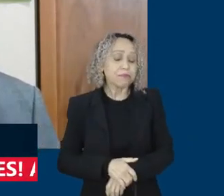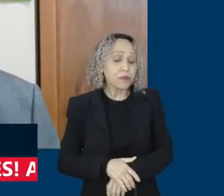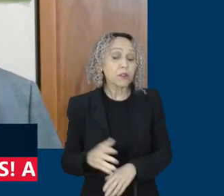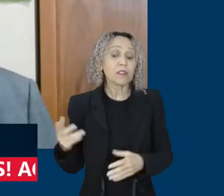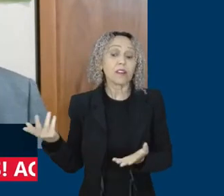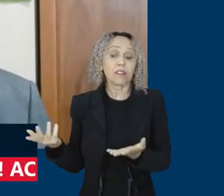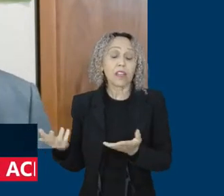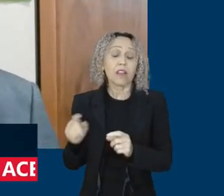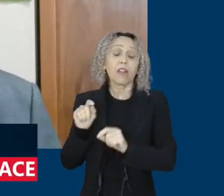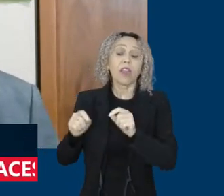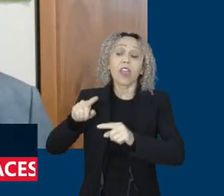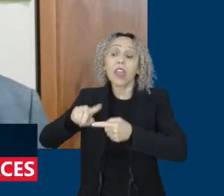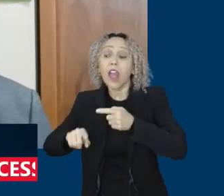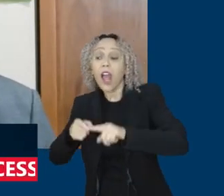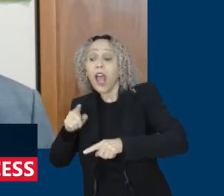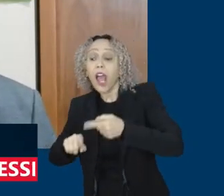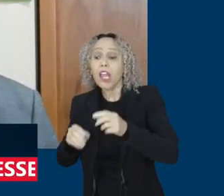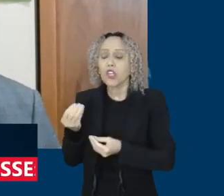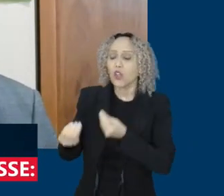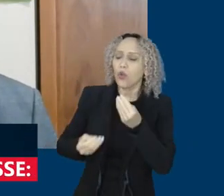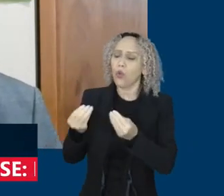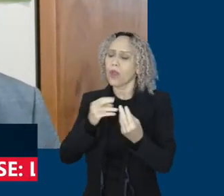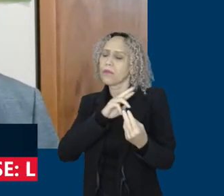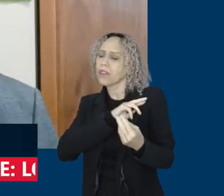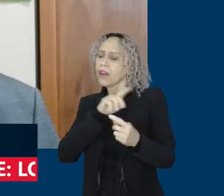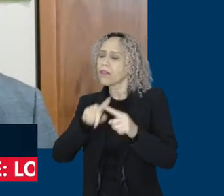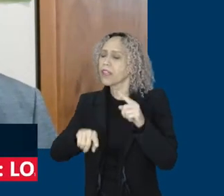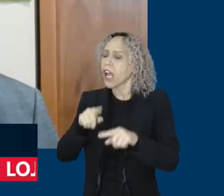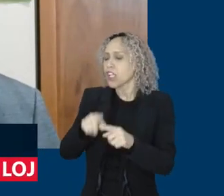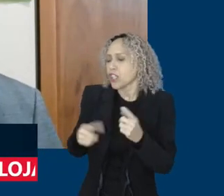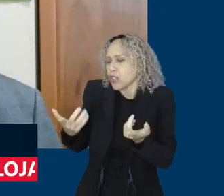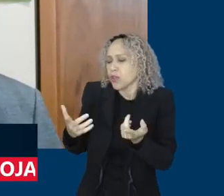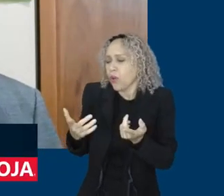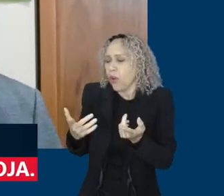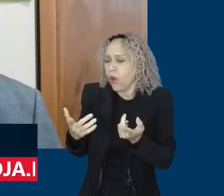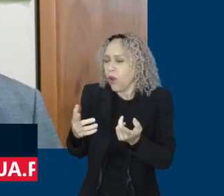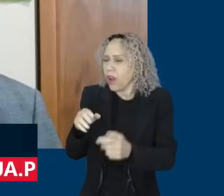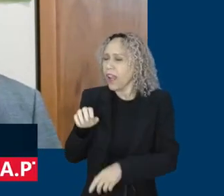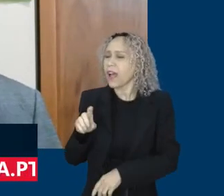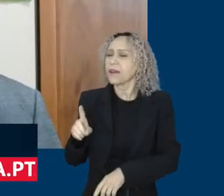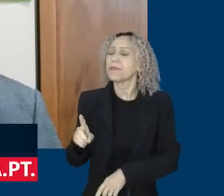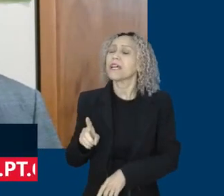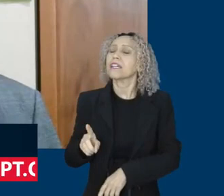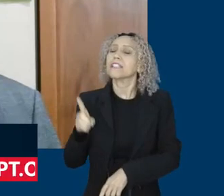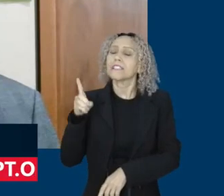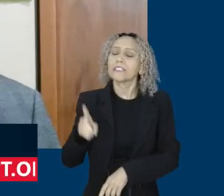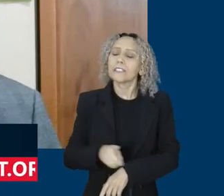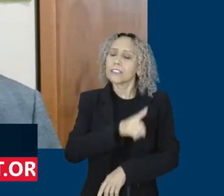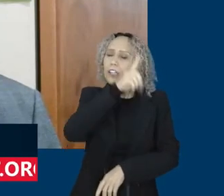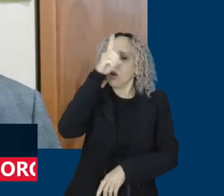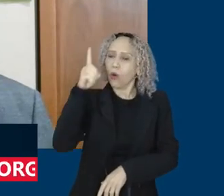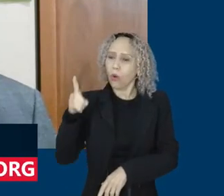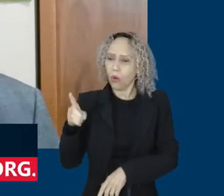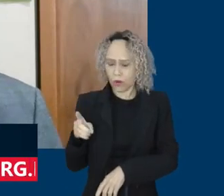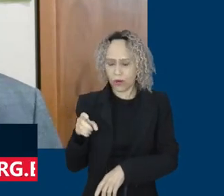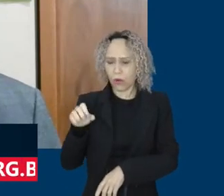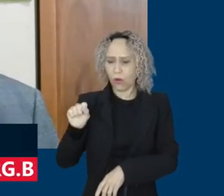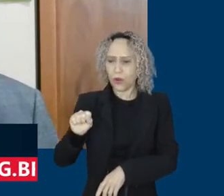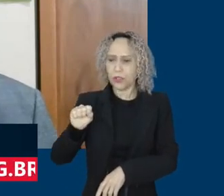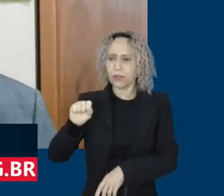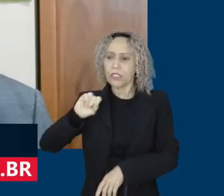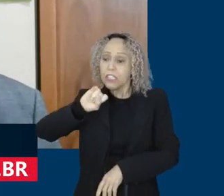janeiro. E, claro, vamos fazer o vínculo com o ex-ministro Anderson Torres, que está preso até hoje